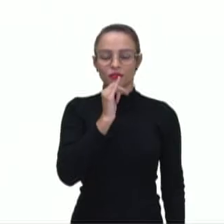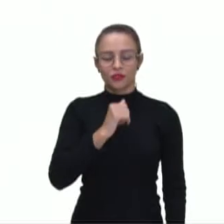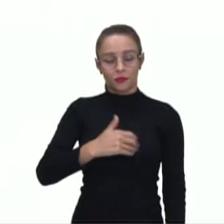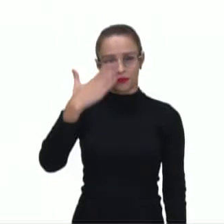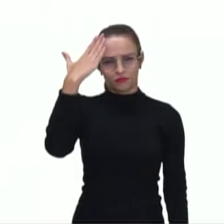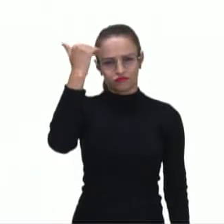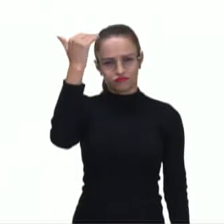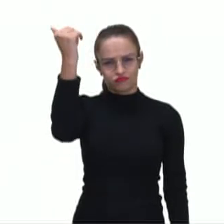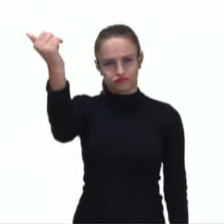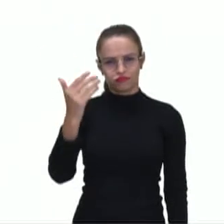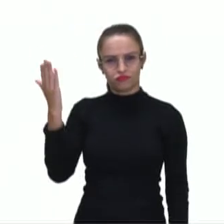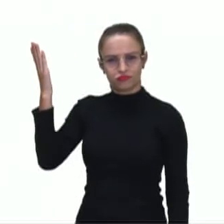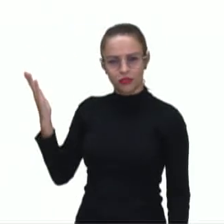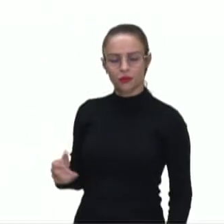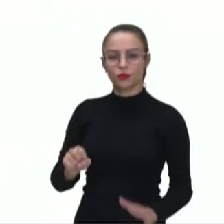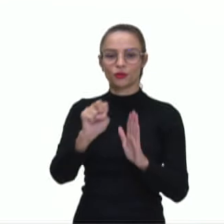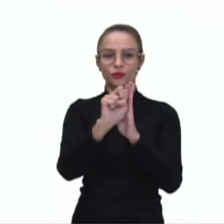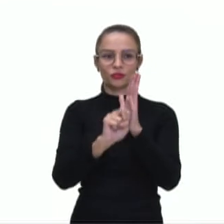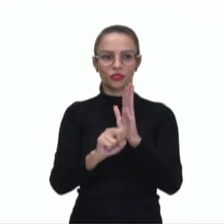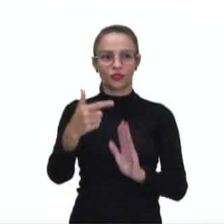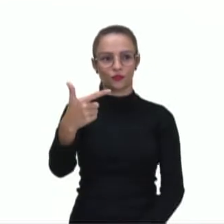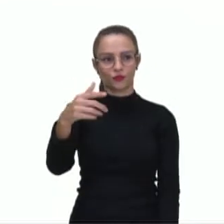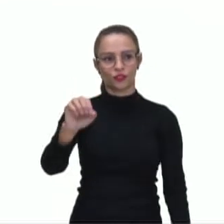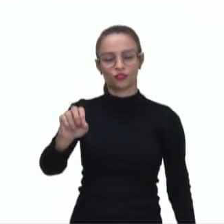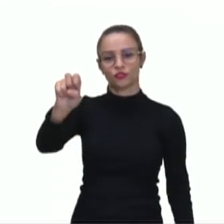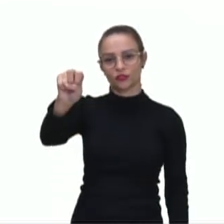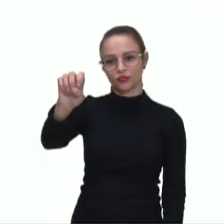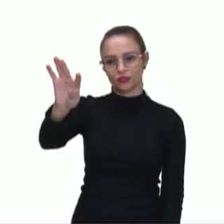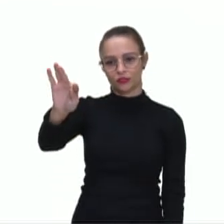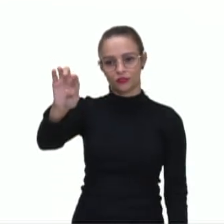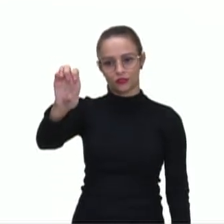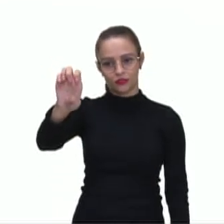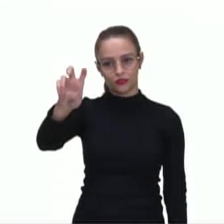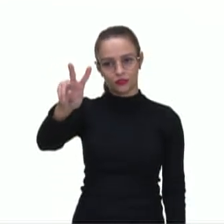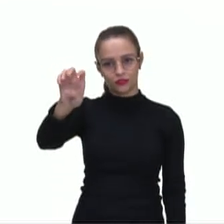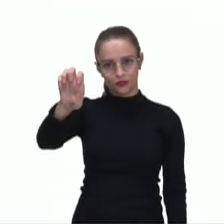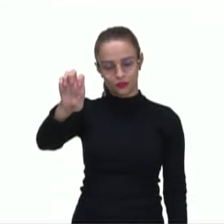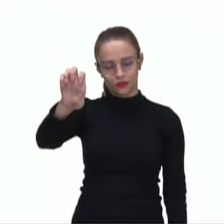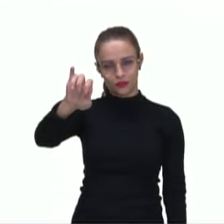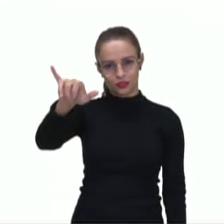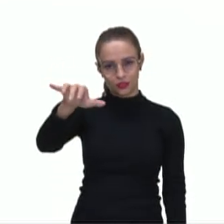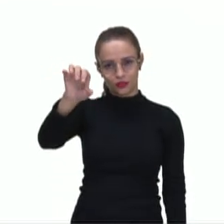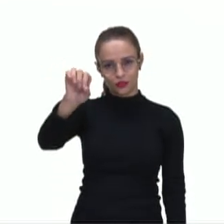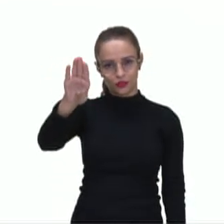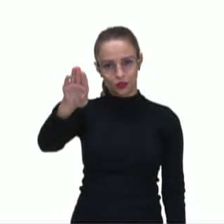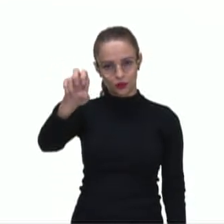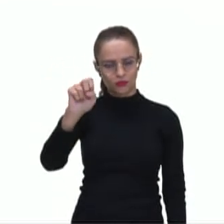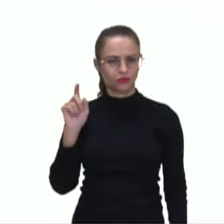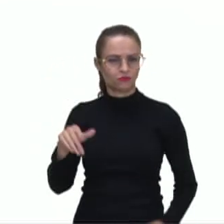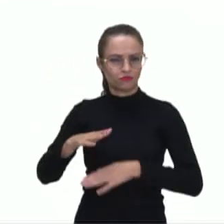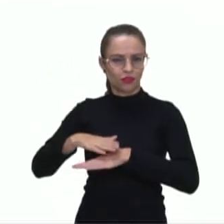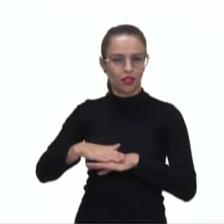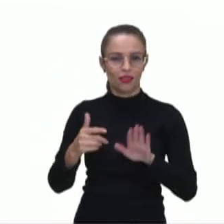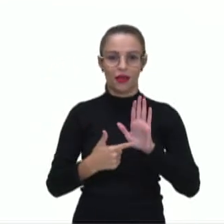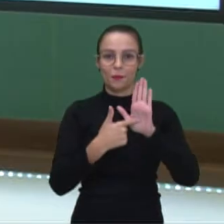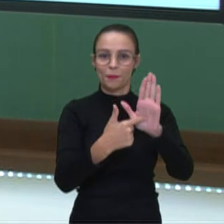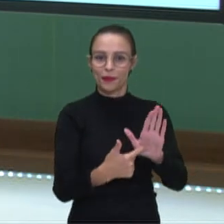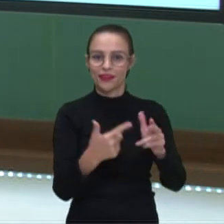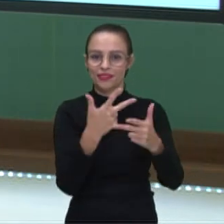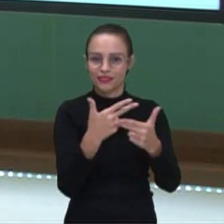oradores que nós tivemos no século XX, Steve Jobs, né? Quando fazia suas apresentações, os seus produtos na